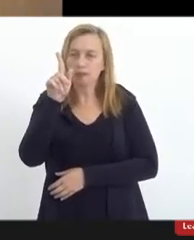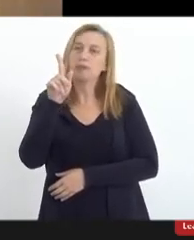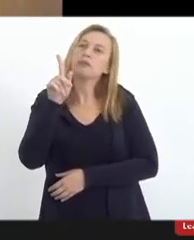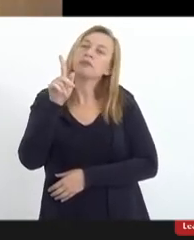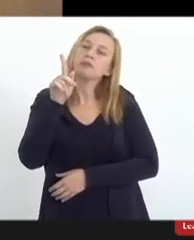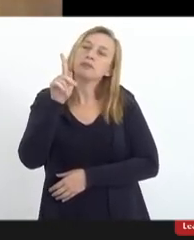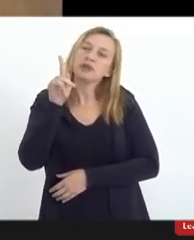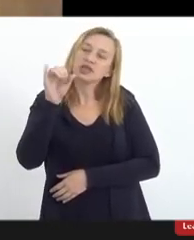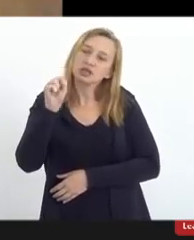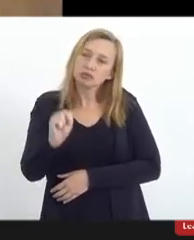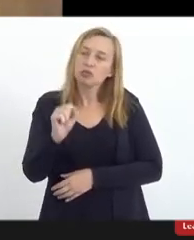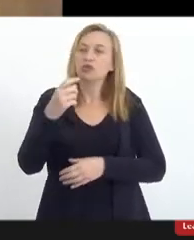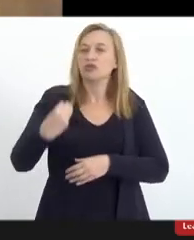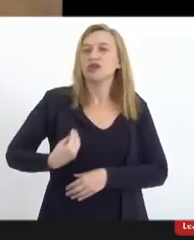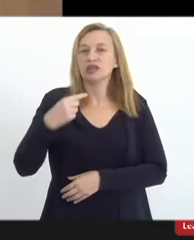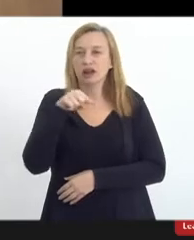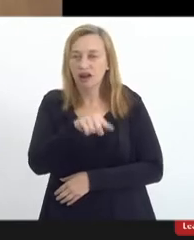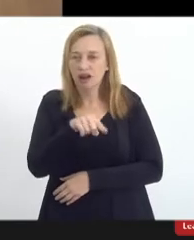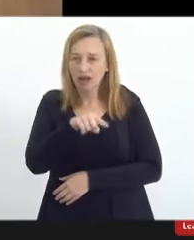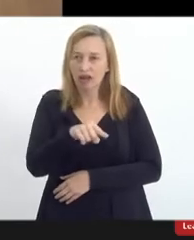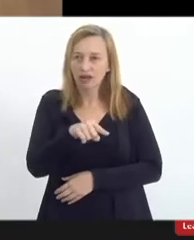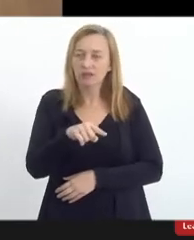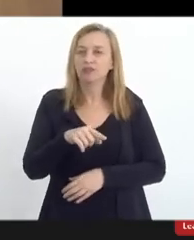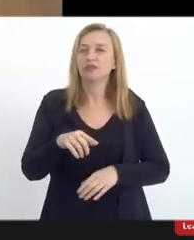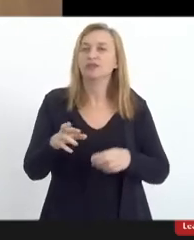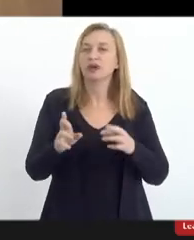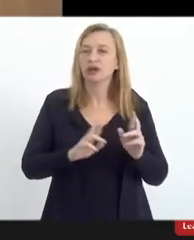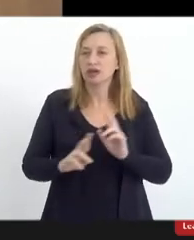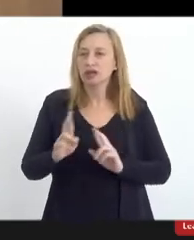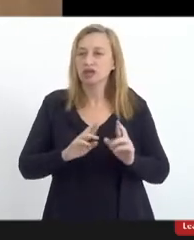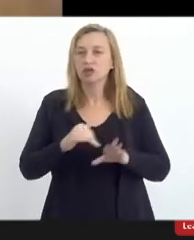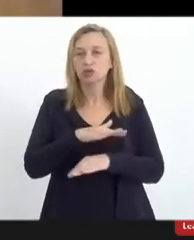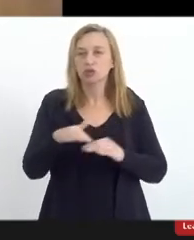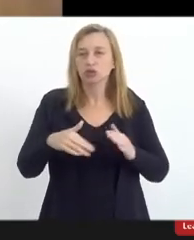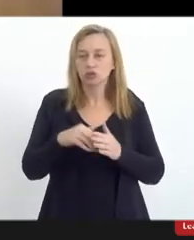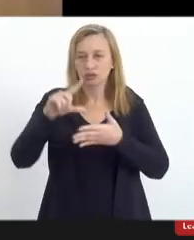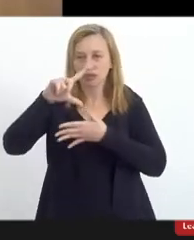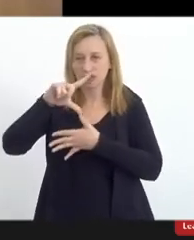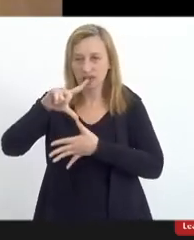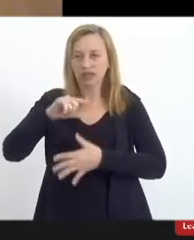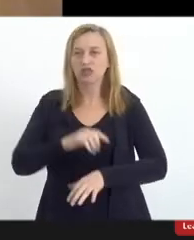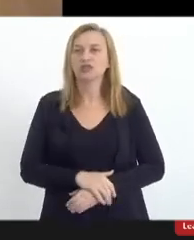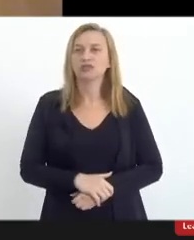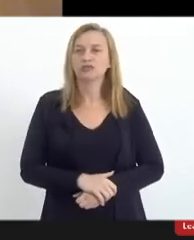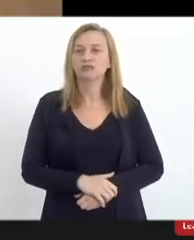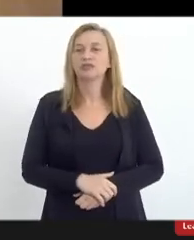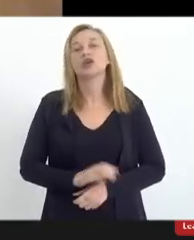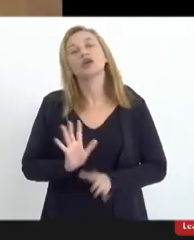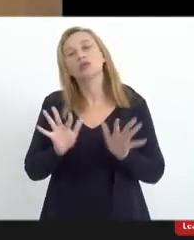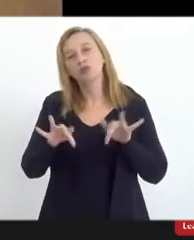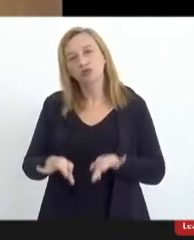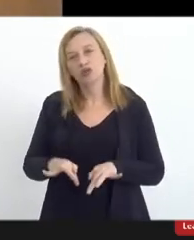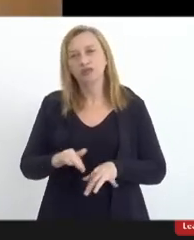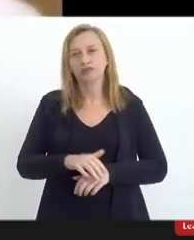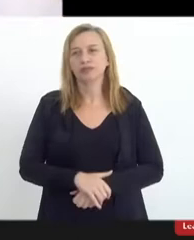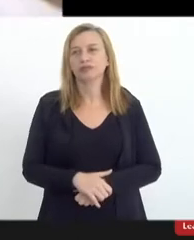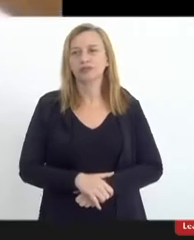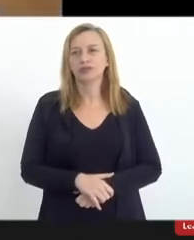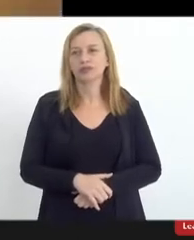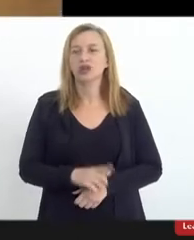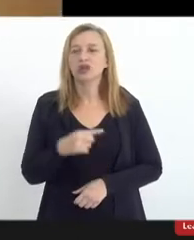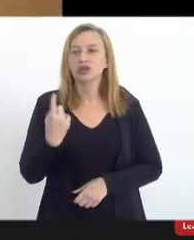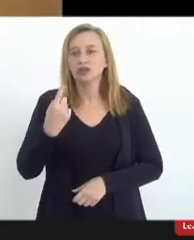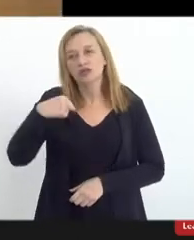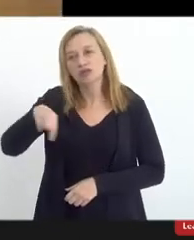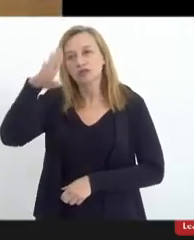a questão do diálogo ecumênico e interreligioso em toda a América Latina. E, por fim, vamos a